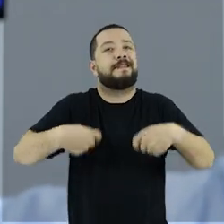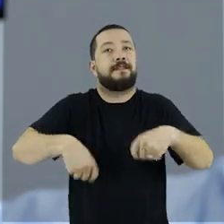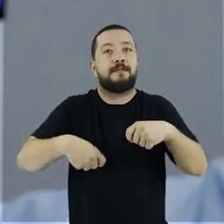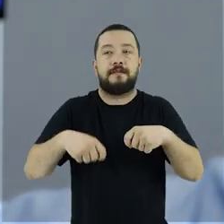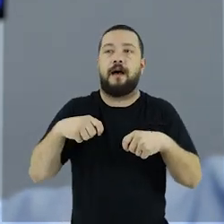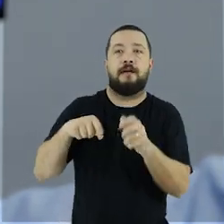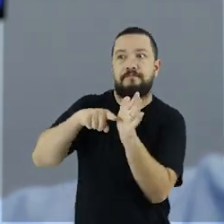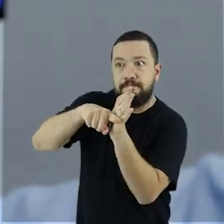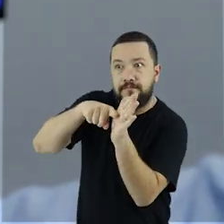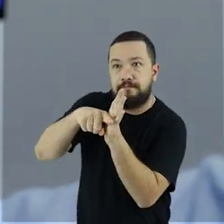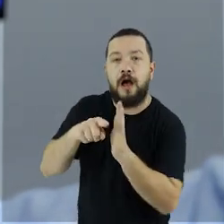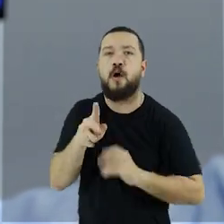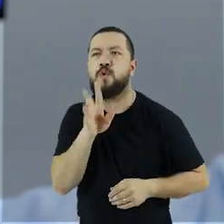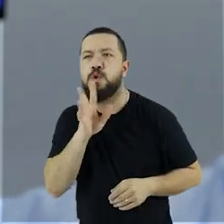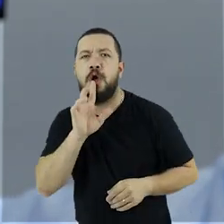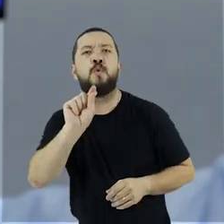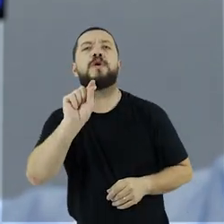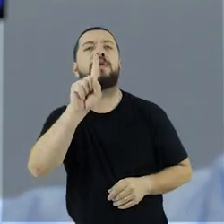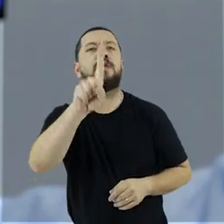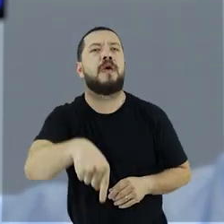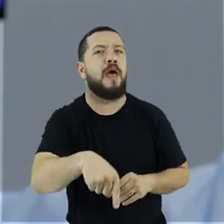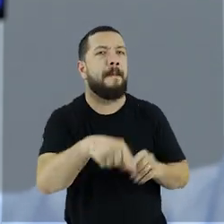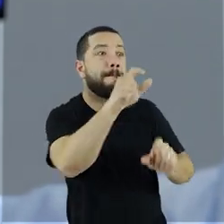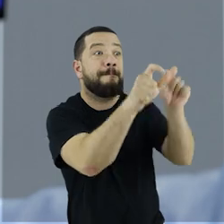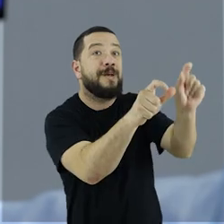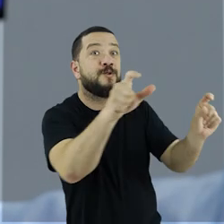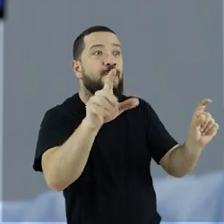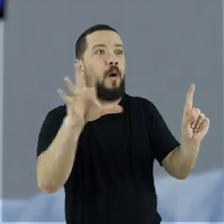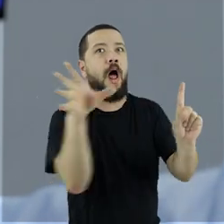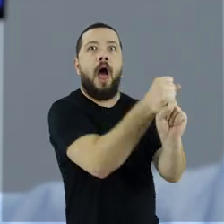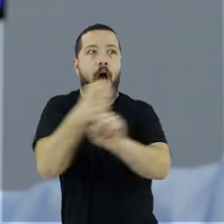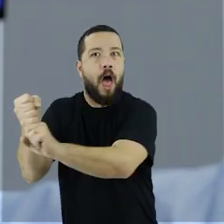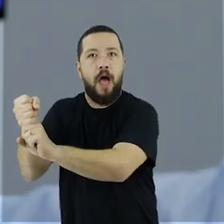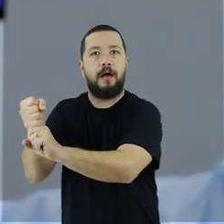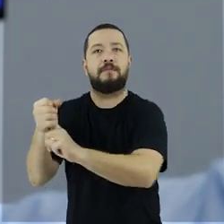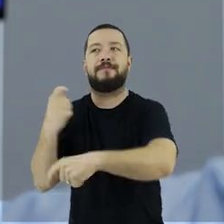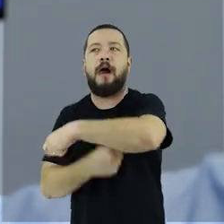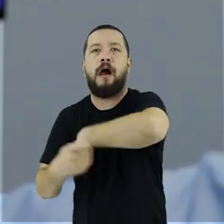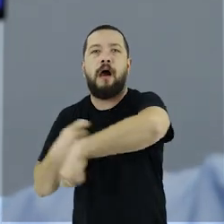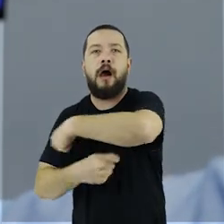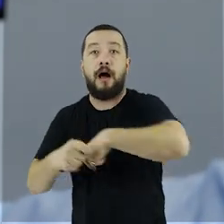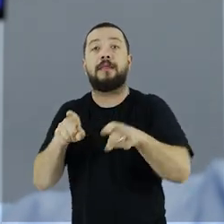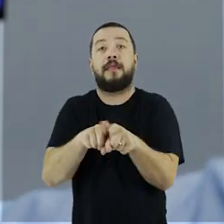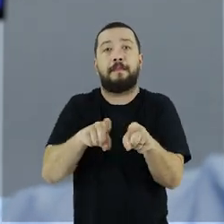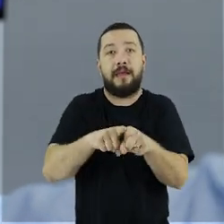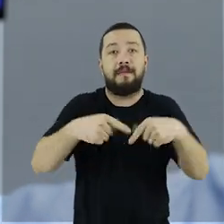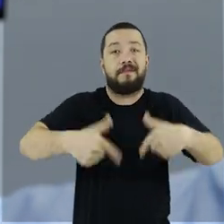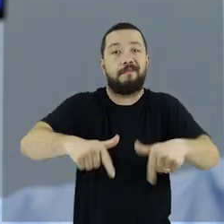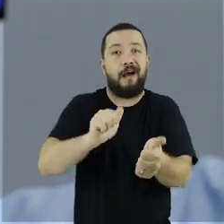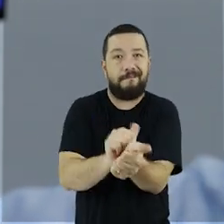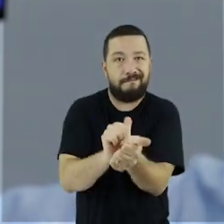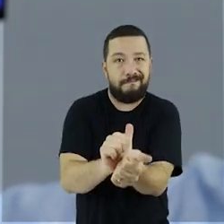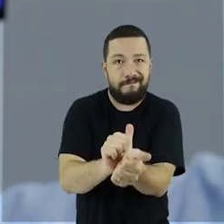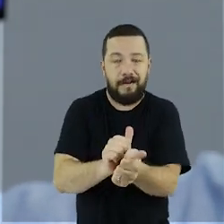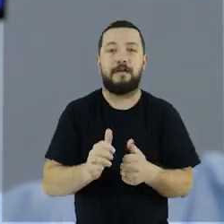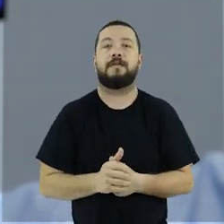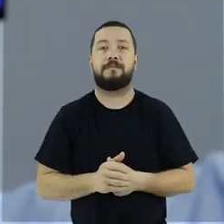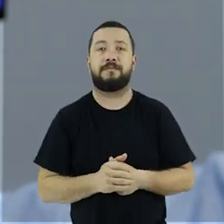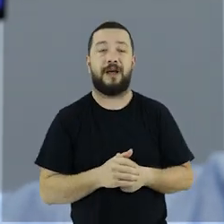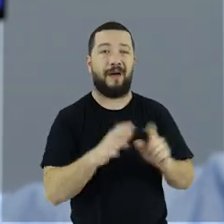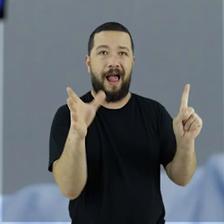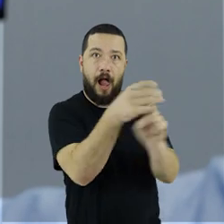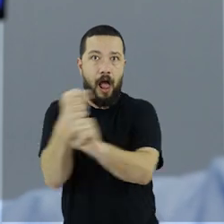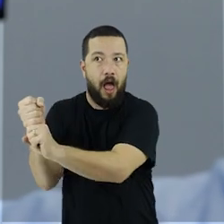gente tem de conhecer o que é o tráfico de pessoas e o trabalho escravo contemporâneo. O tráfico de